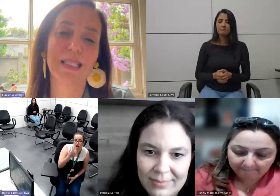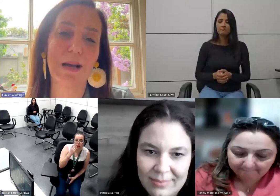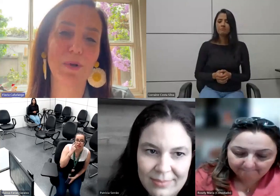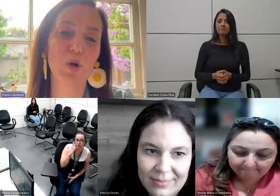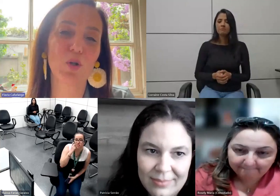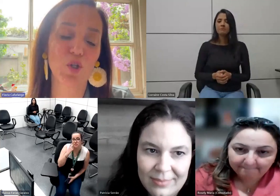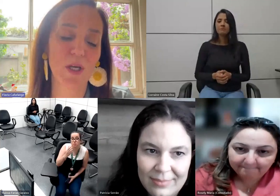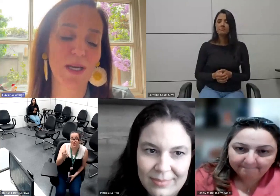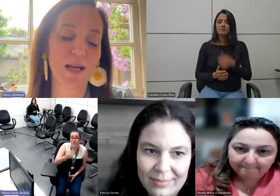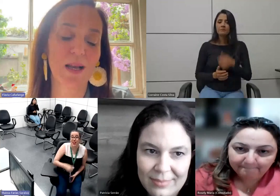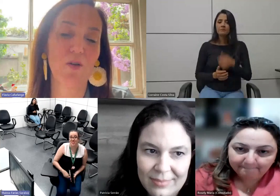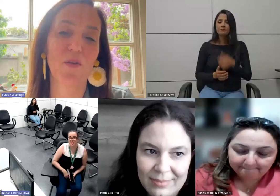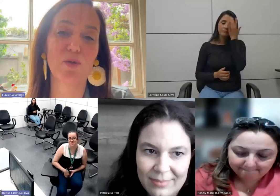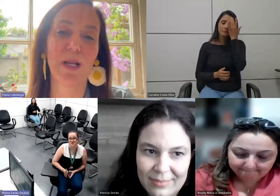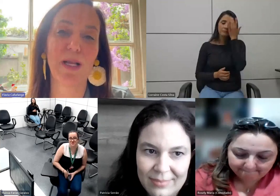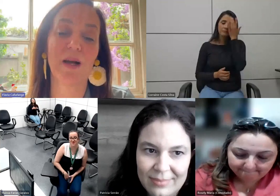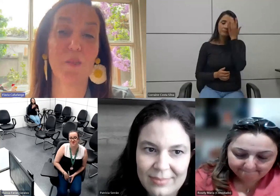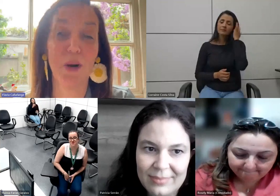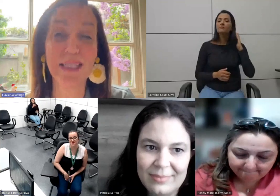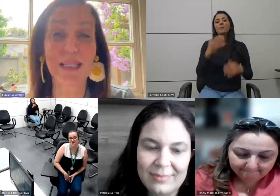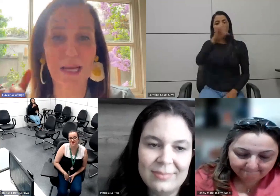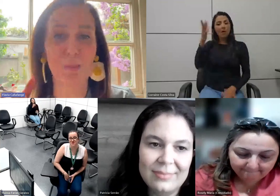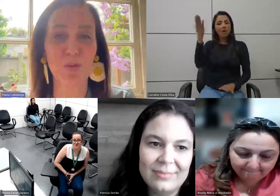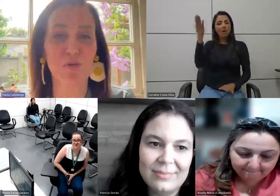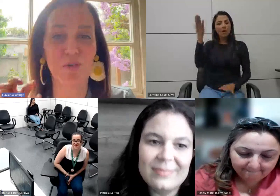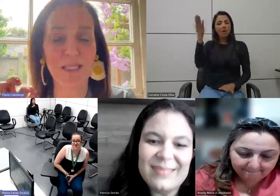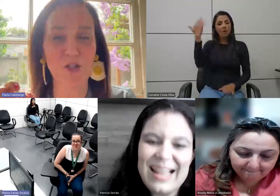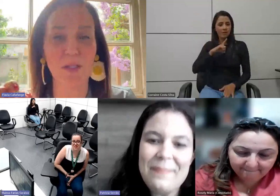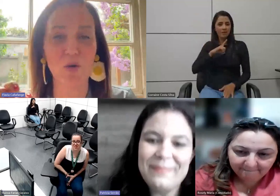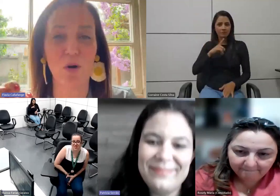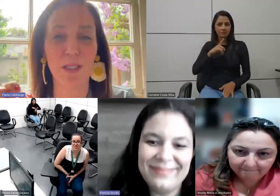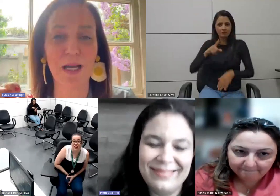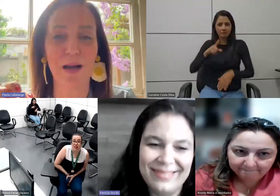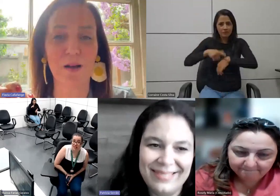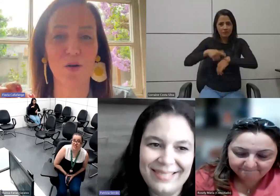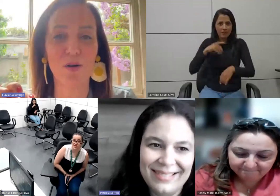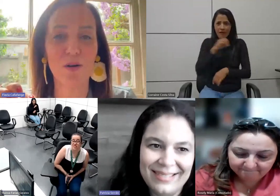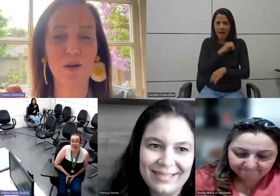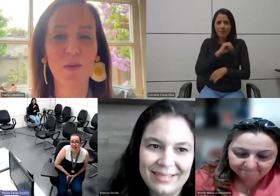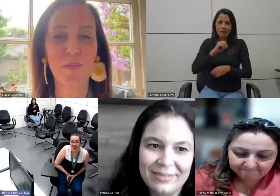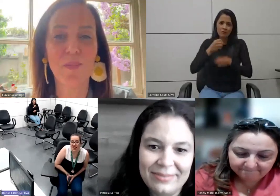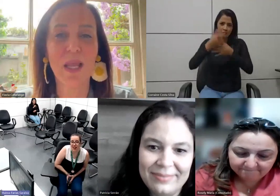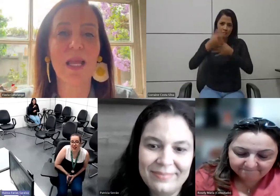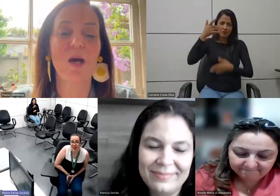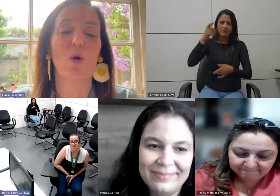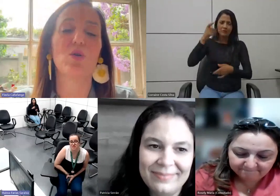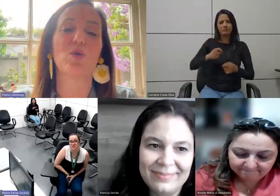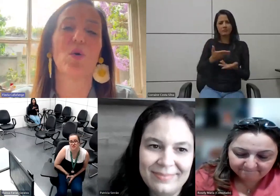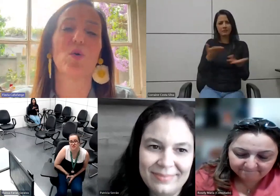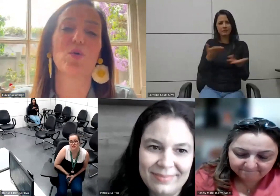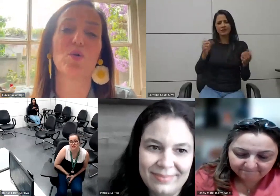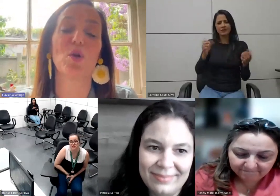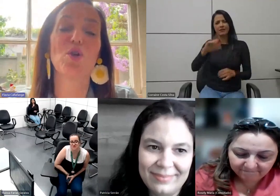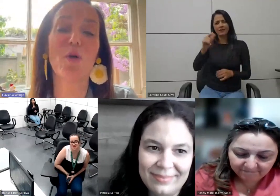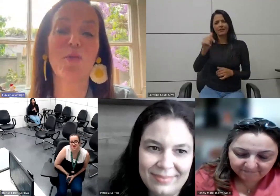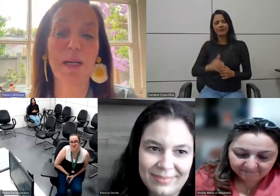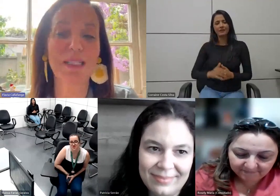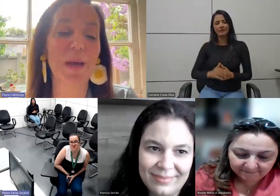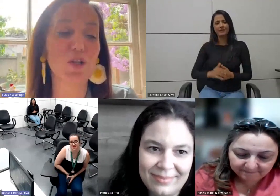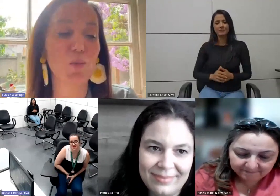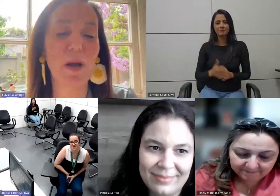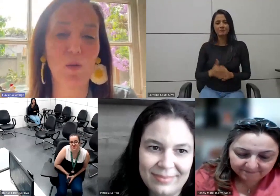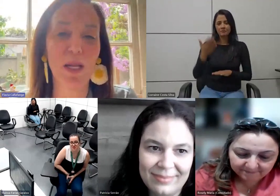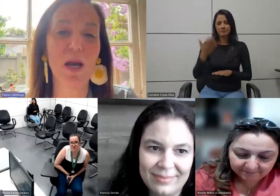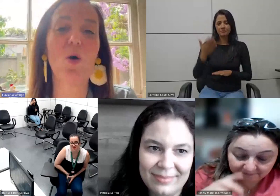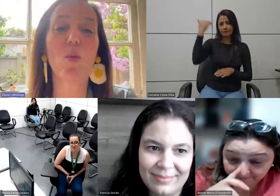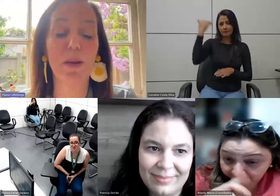Patrícia eu fiz uma ainda dá tempo de eu fazer só mais o comentário tá claro outro dia eu